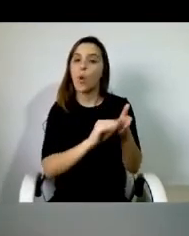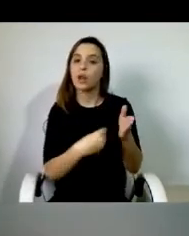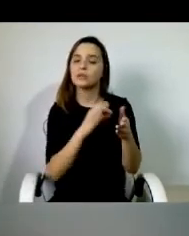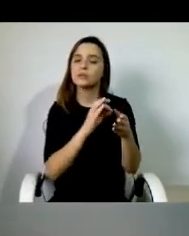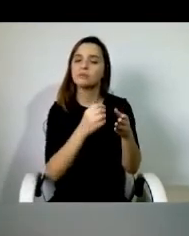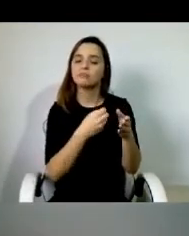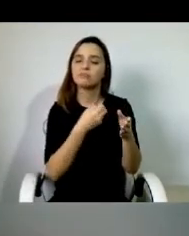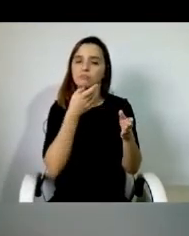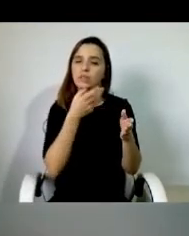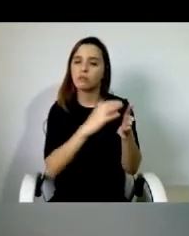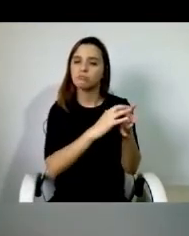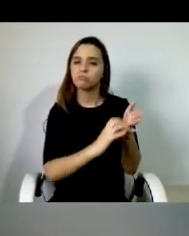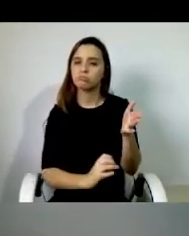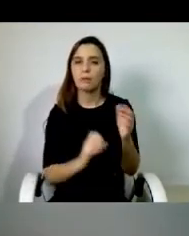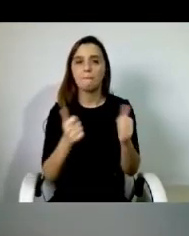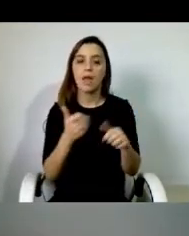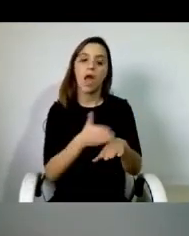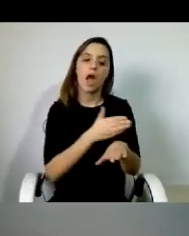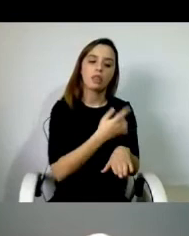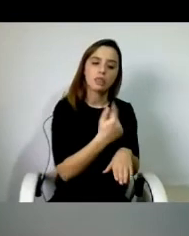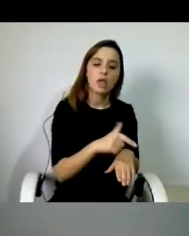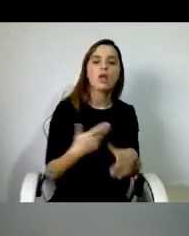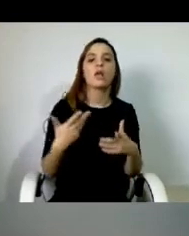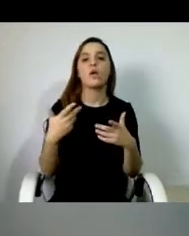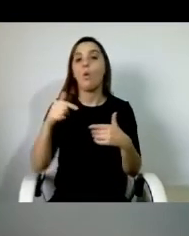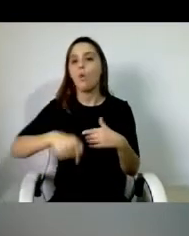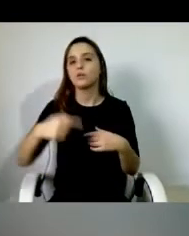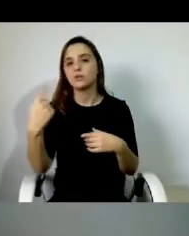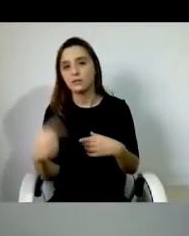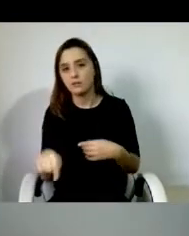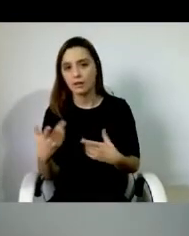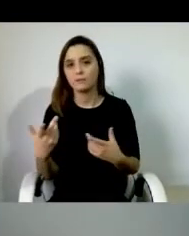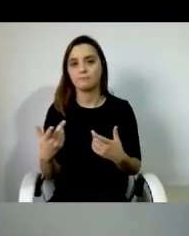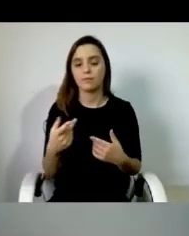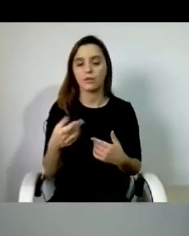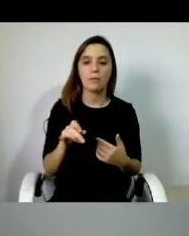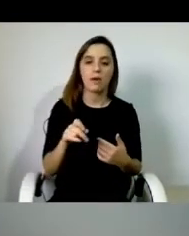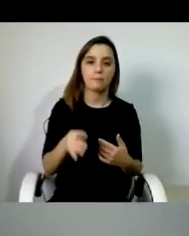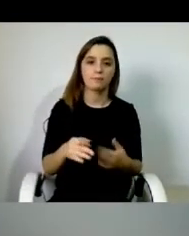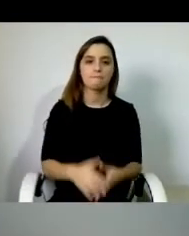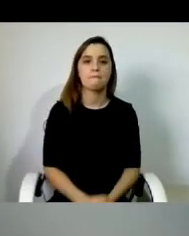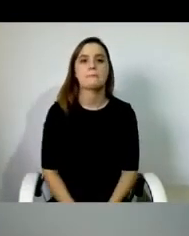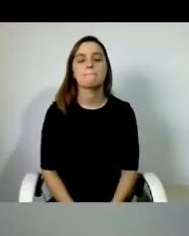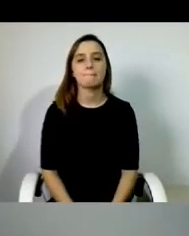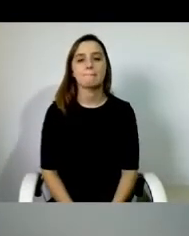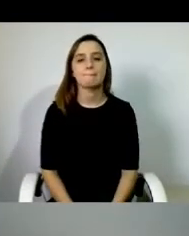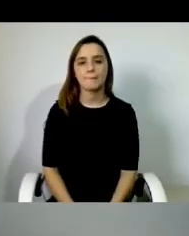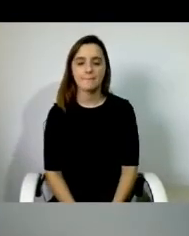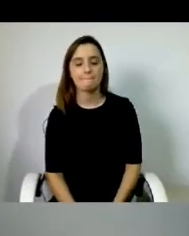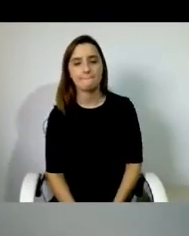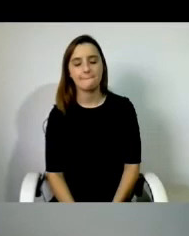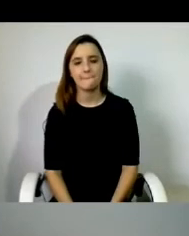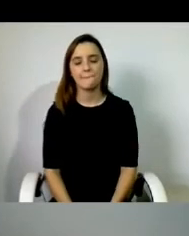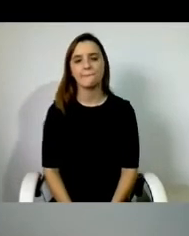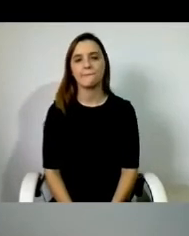existia antes no serviço e aquilo que existe hoje no PIAAP. Nós sabemos que, claro, com o